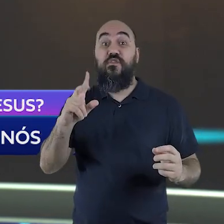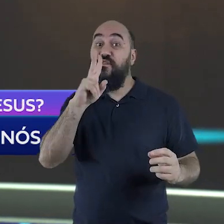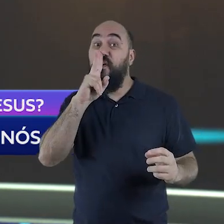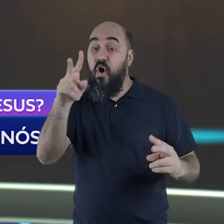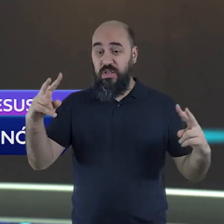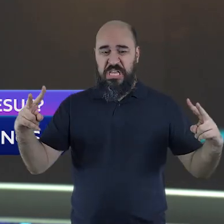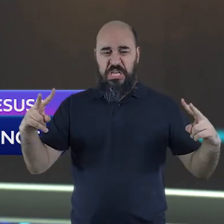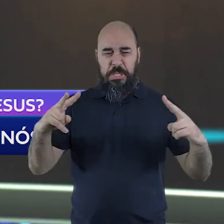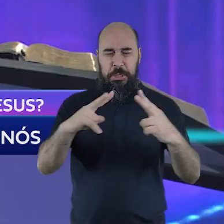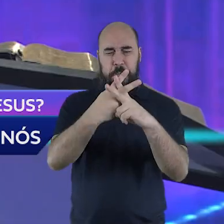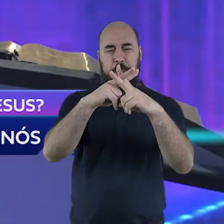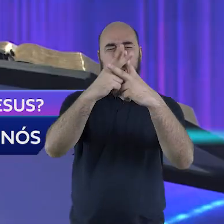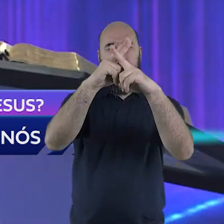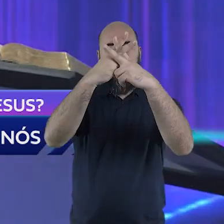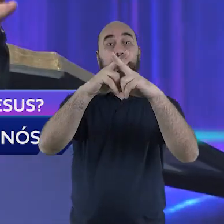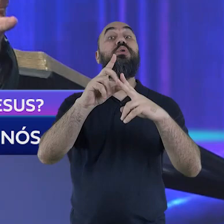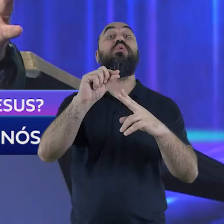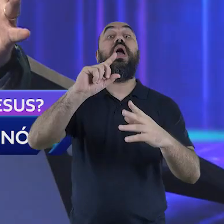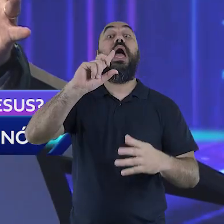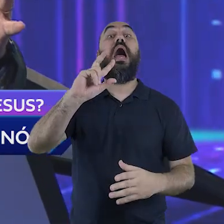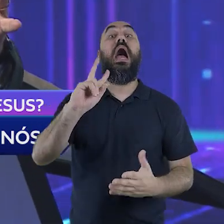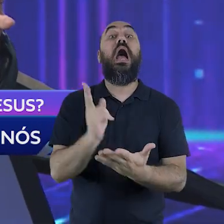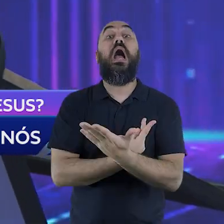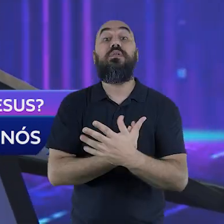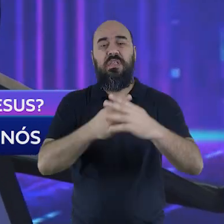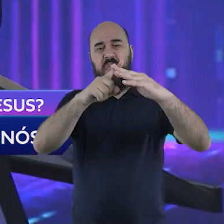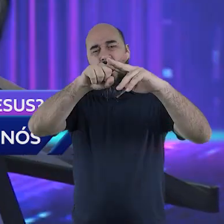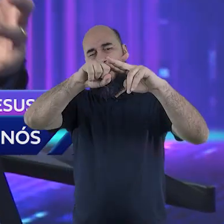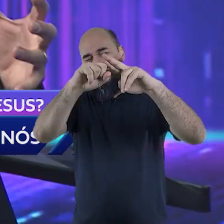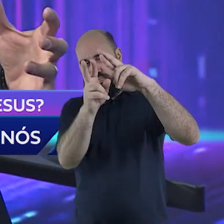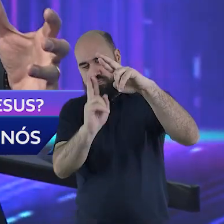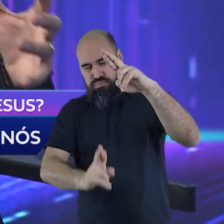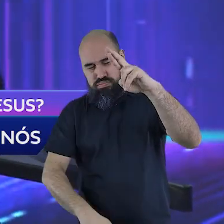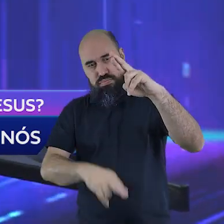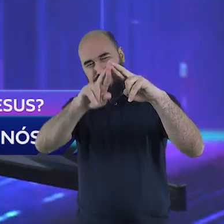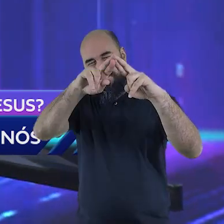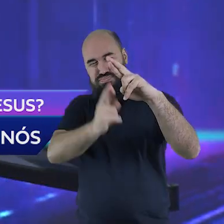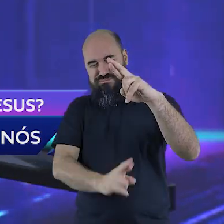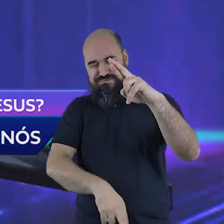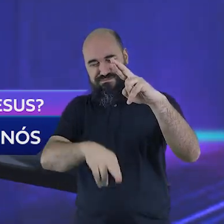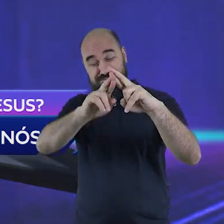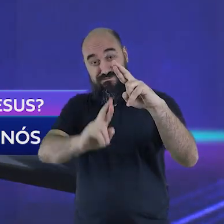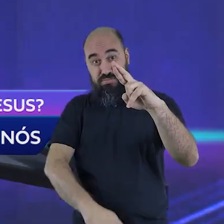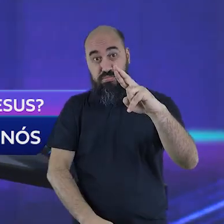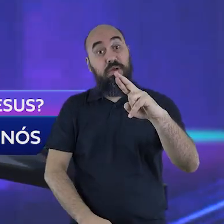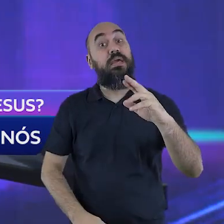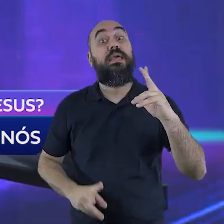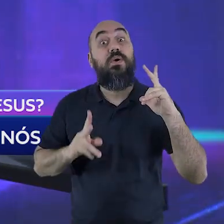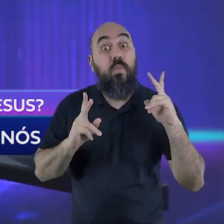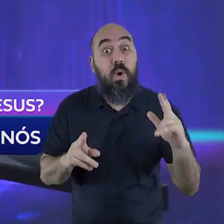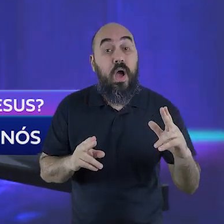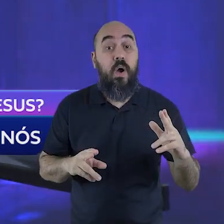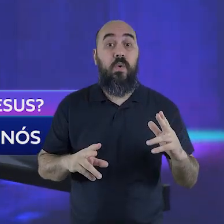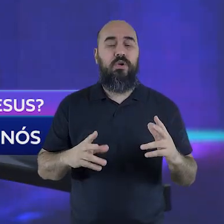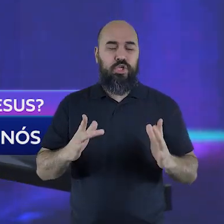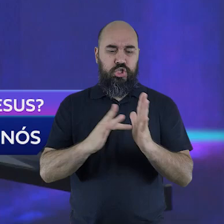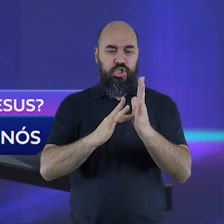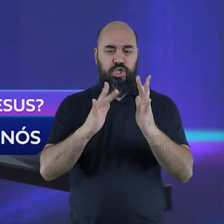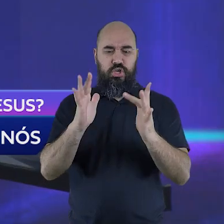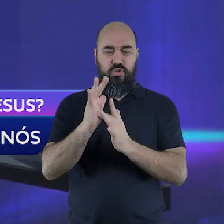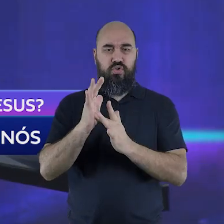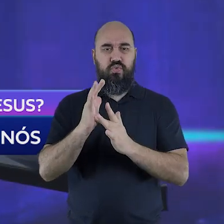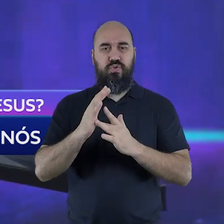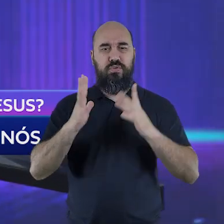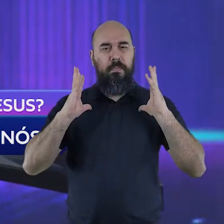cruz? Houve um choque entre a natureza divina perfeita de Jesus com a malignidade do